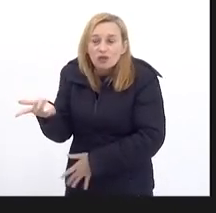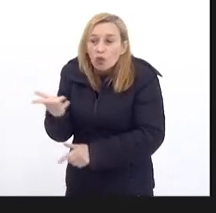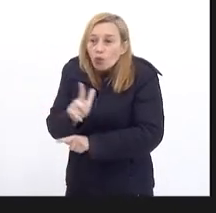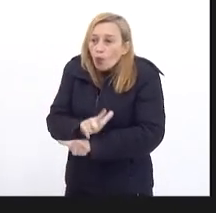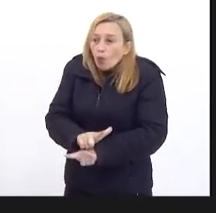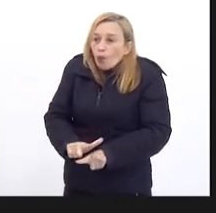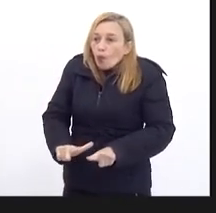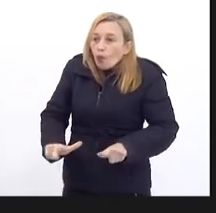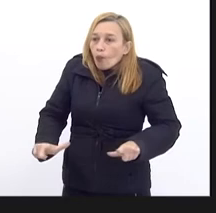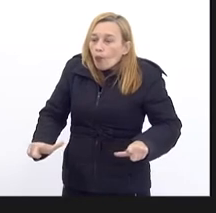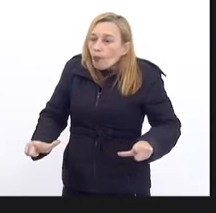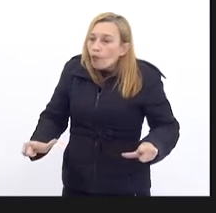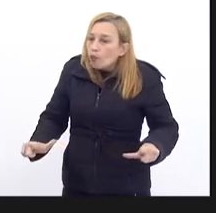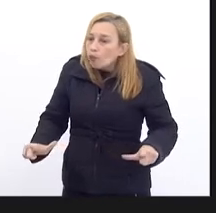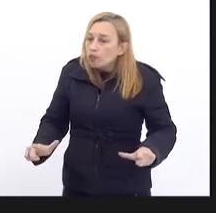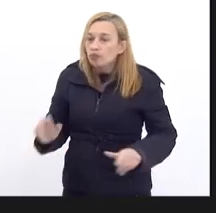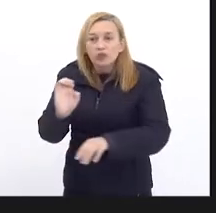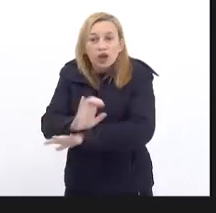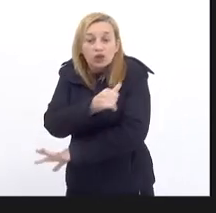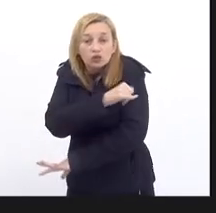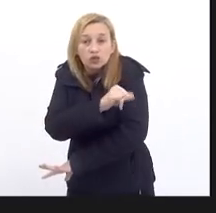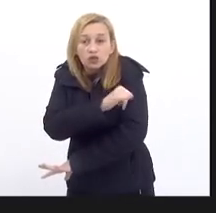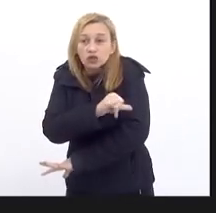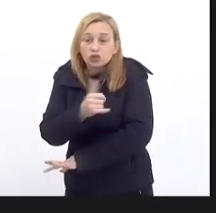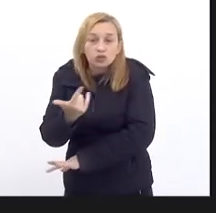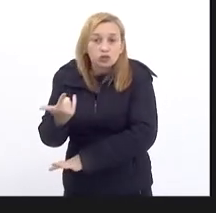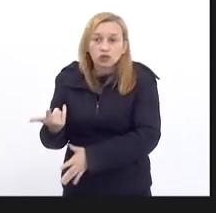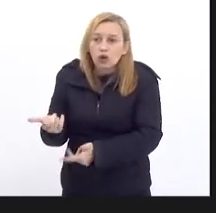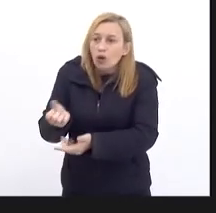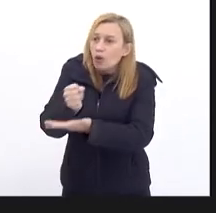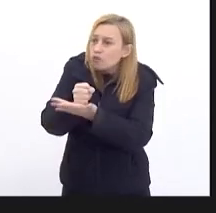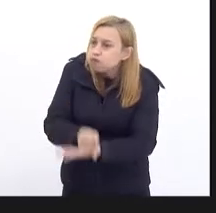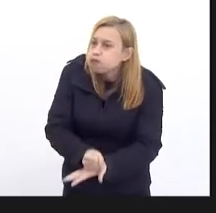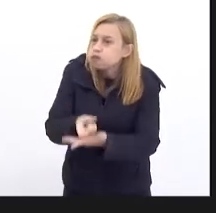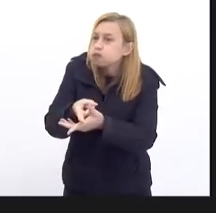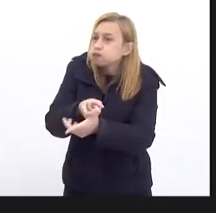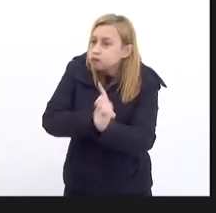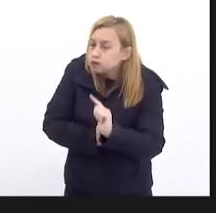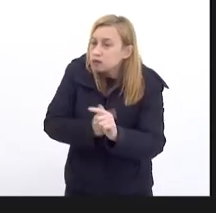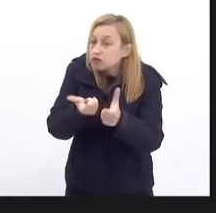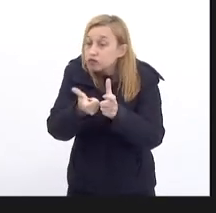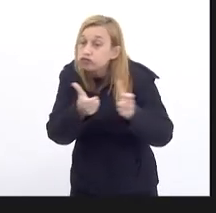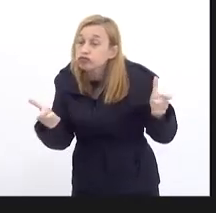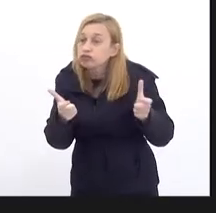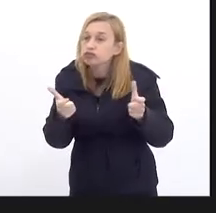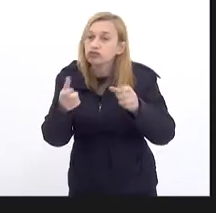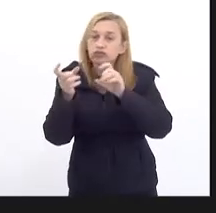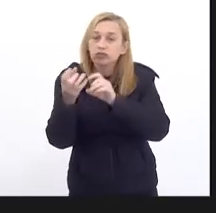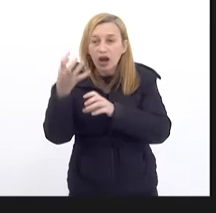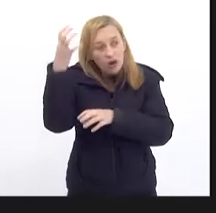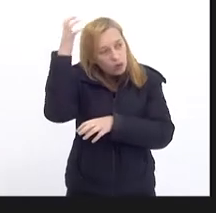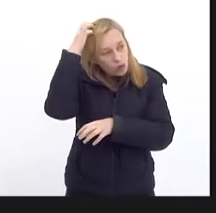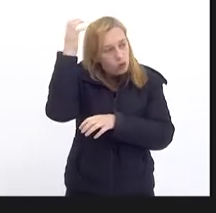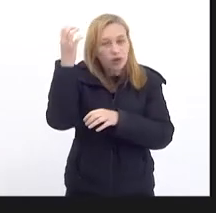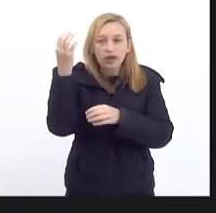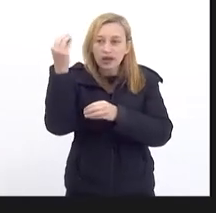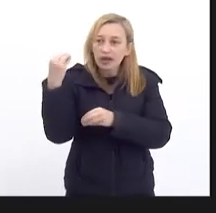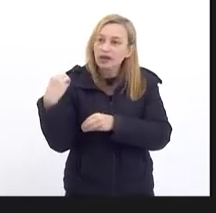Rio de Janeiro Exatamente Por não suportar A carga Daquilo Que é jogado Em cima dele